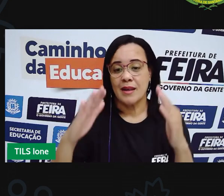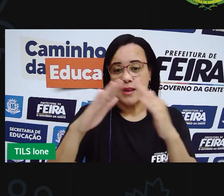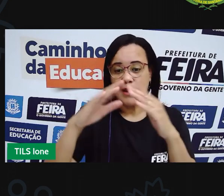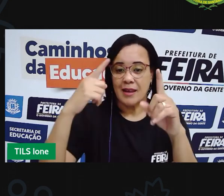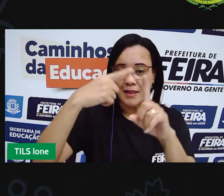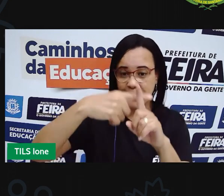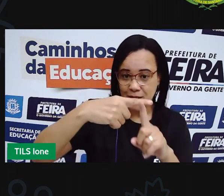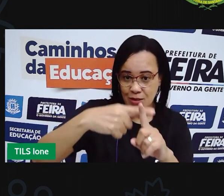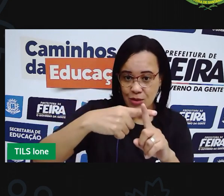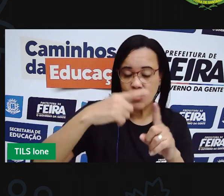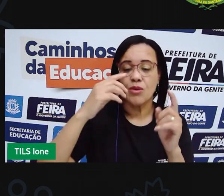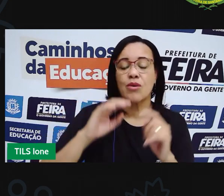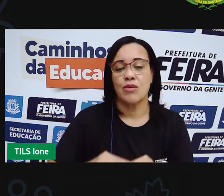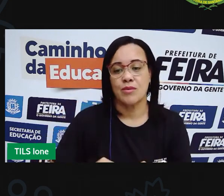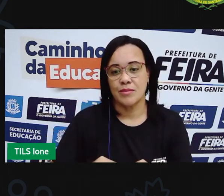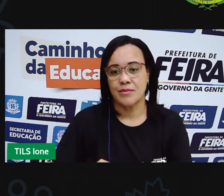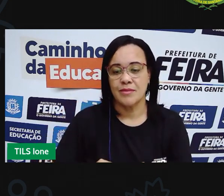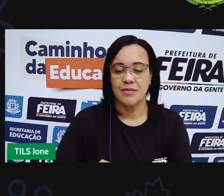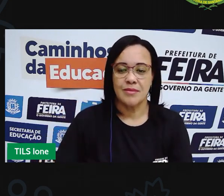escola,